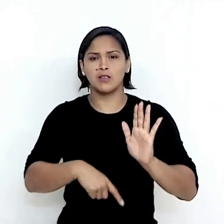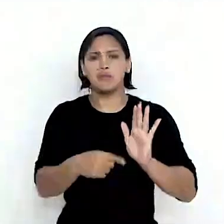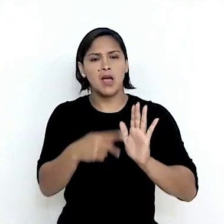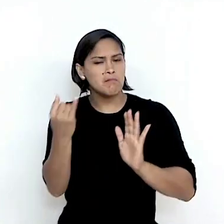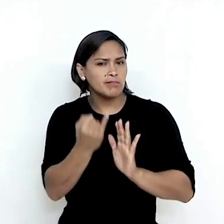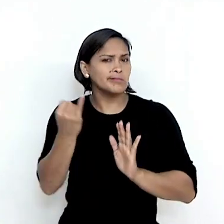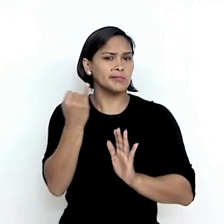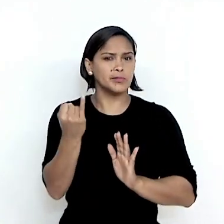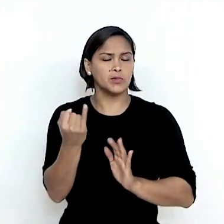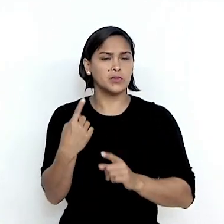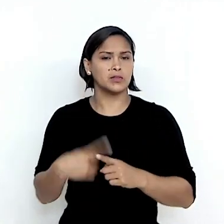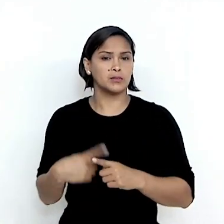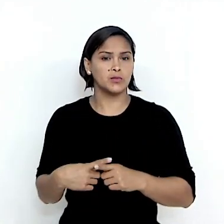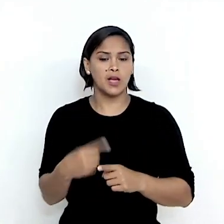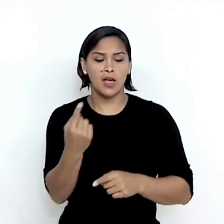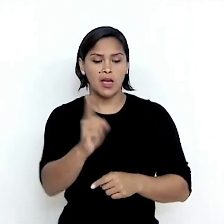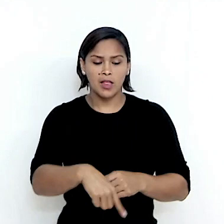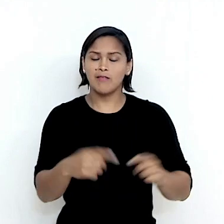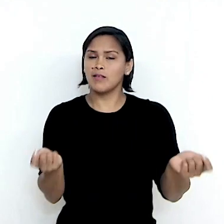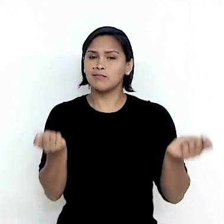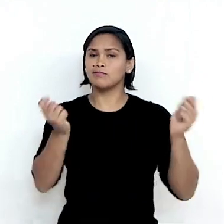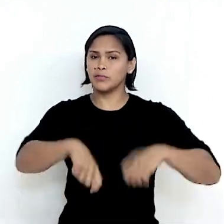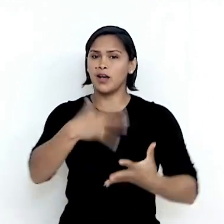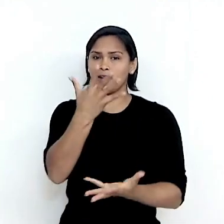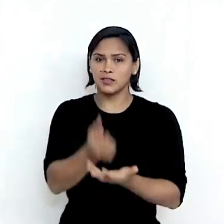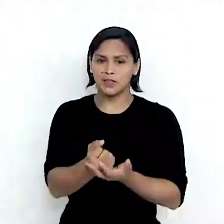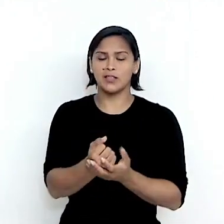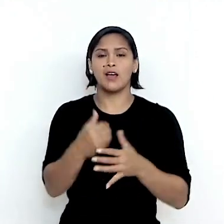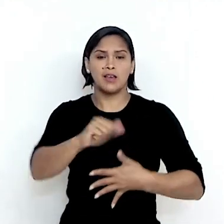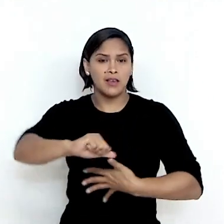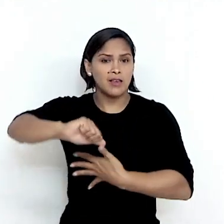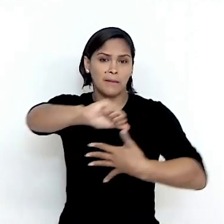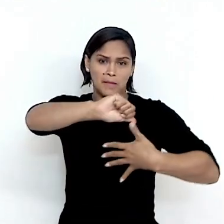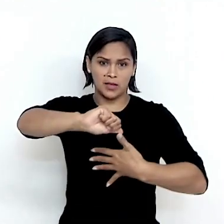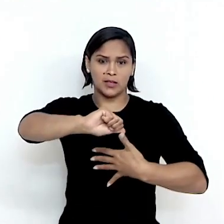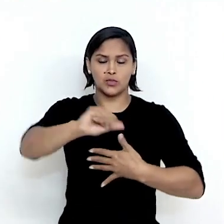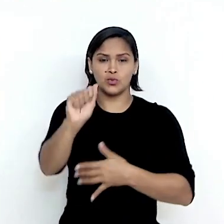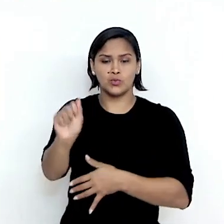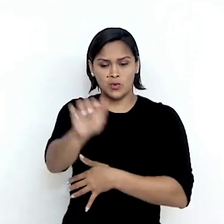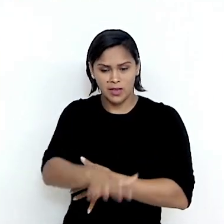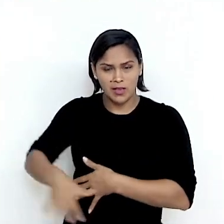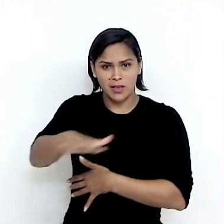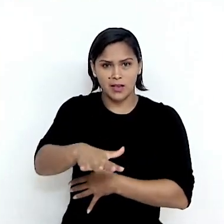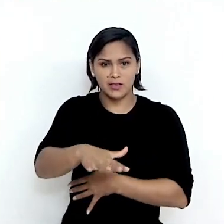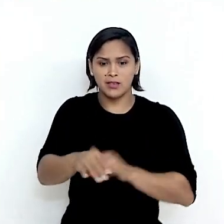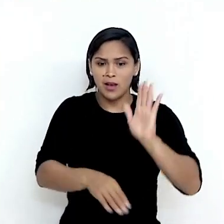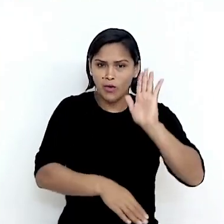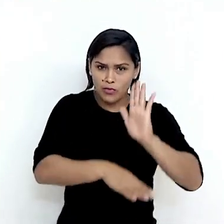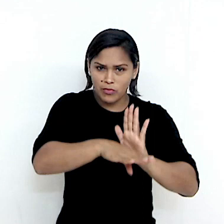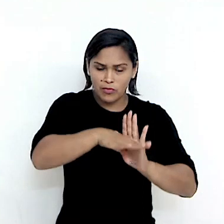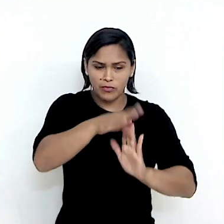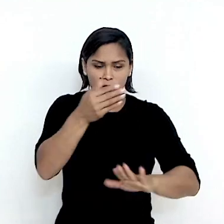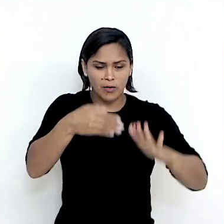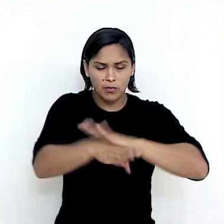Humboldt, é tão importante, porque ele vai permitir que a América do Sul e a Ásia aumentem sua